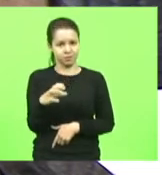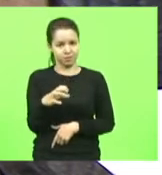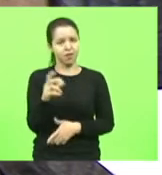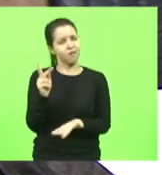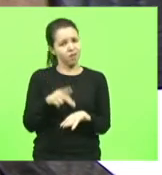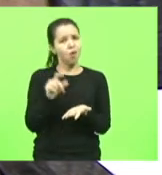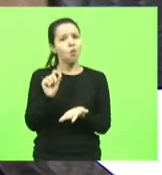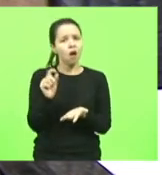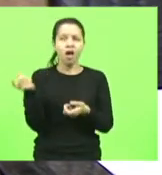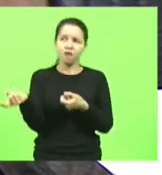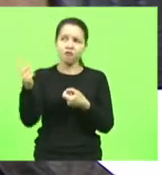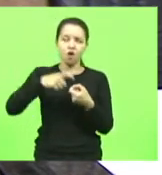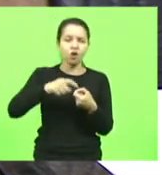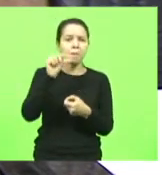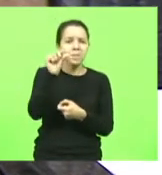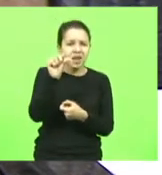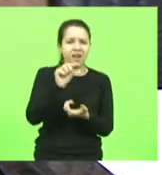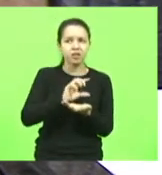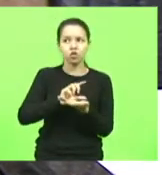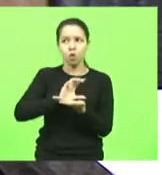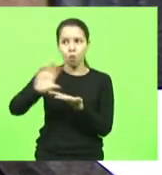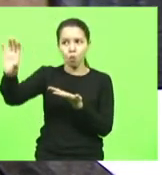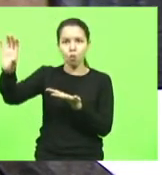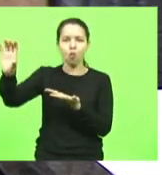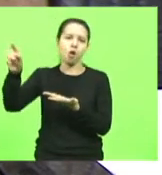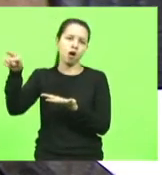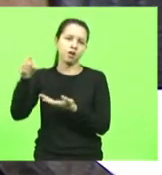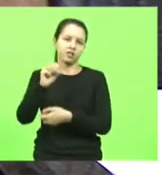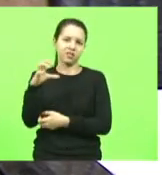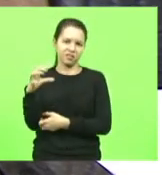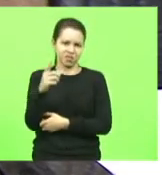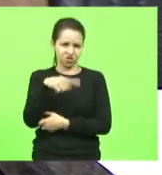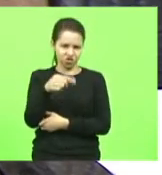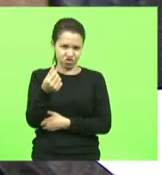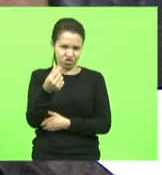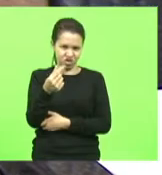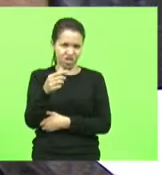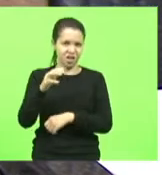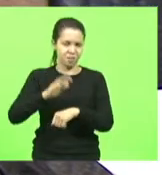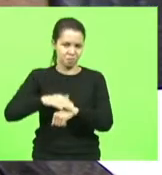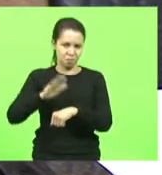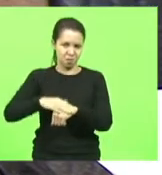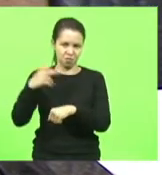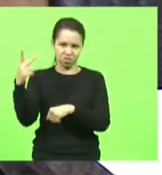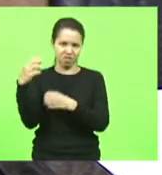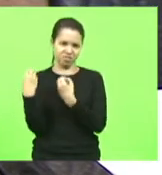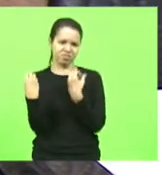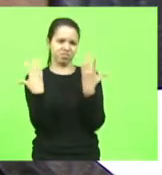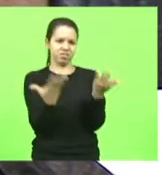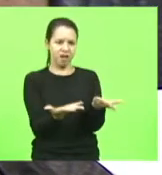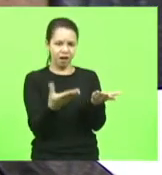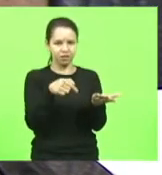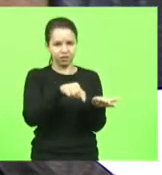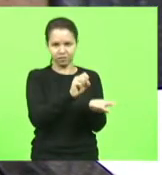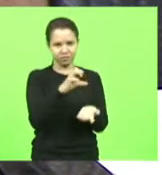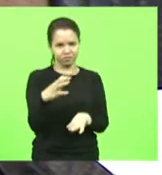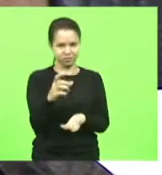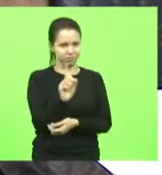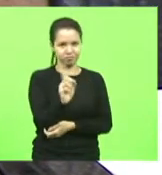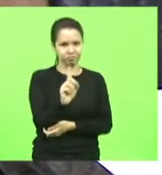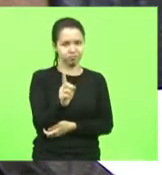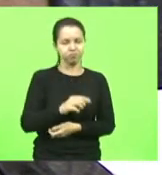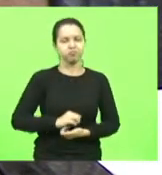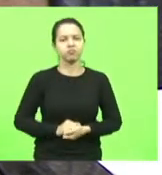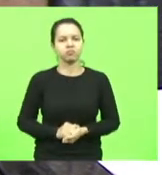de uma pequena parte que nós enviamos para Santa Catarina, e não um dinheiro enviado, dado de Brasília para Santa Catarina. Pois bem,